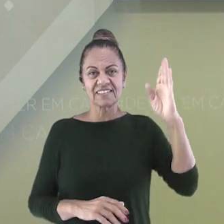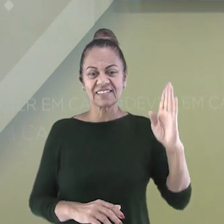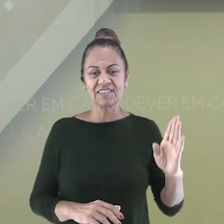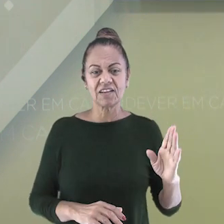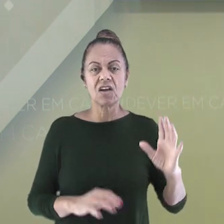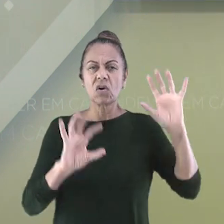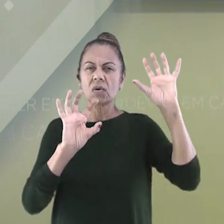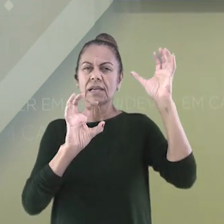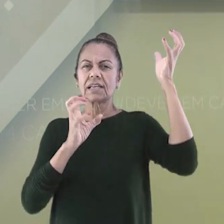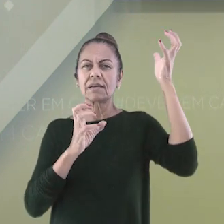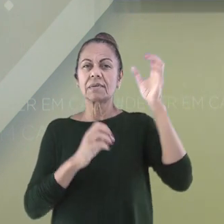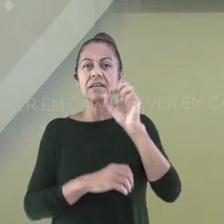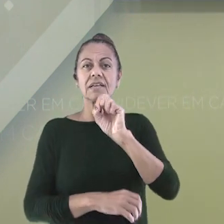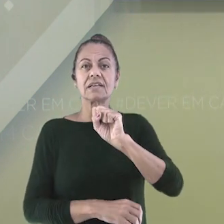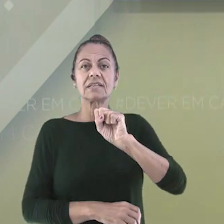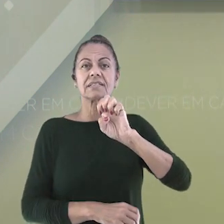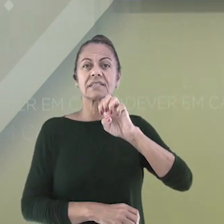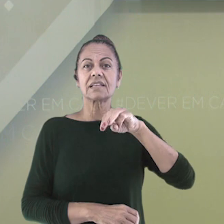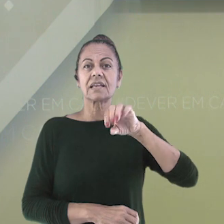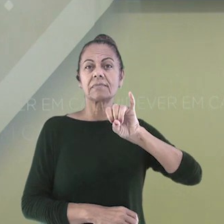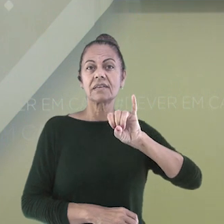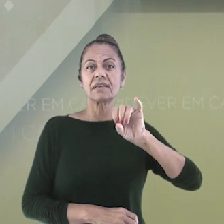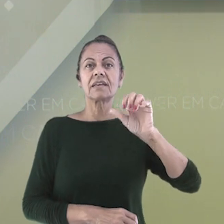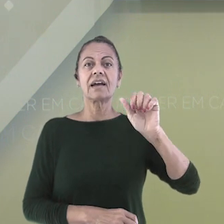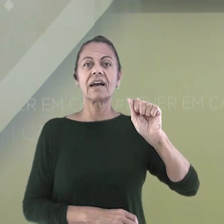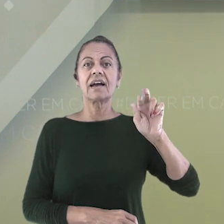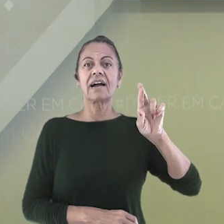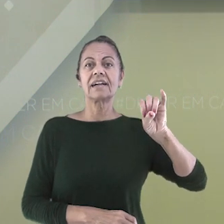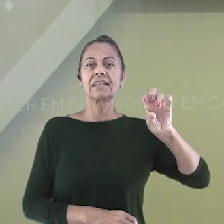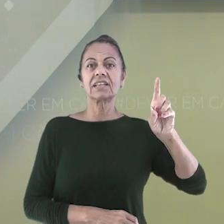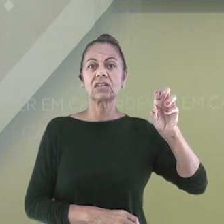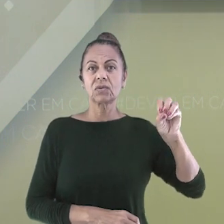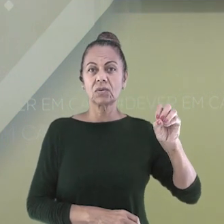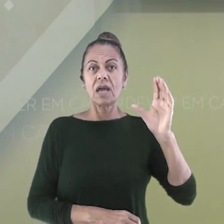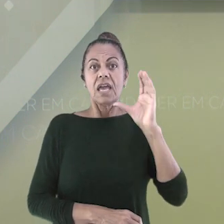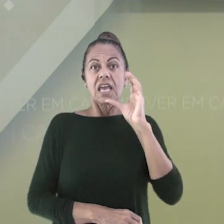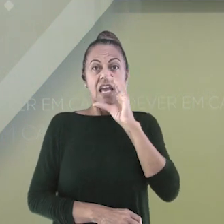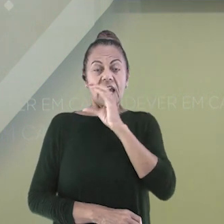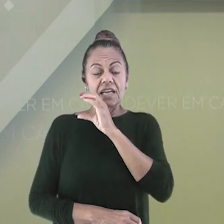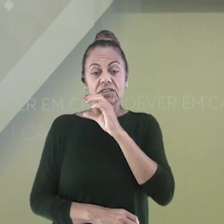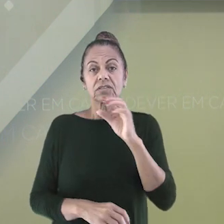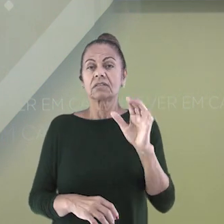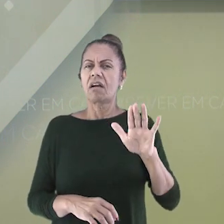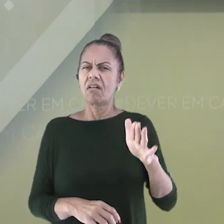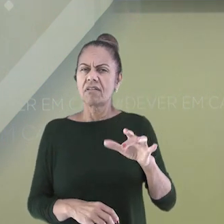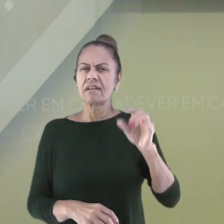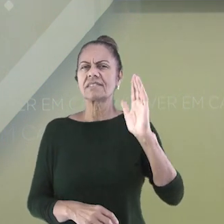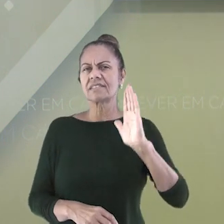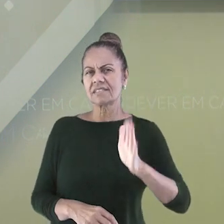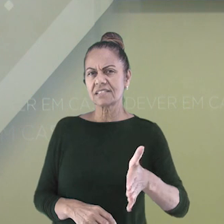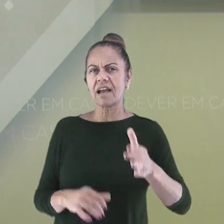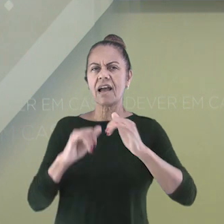semiárido, um clima bem quente. Talvez você já tenha visto ou ouvido algumas notícias